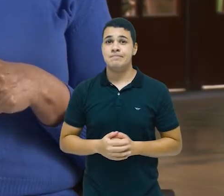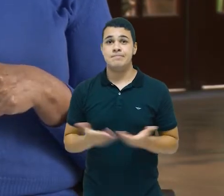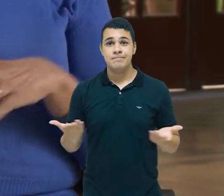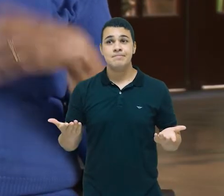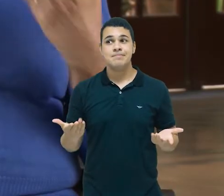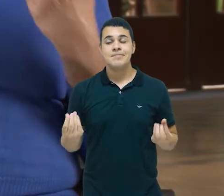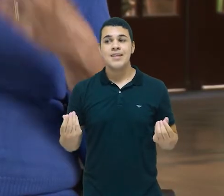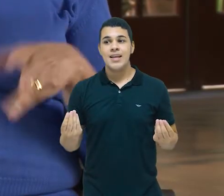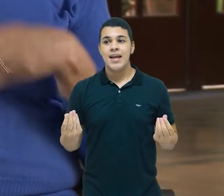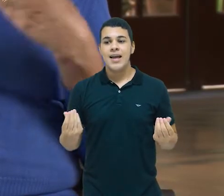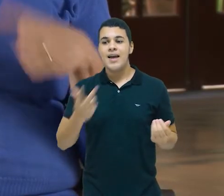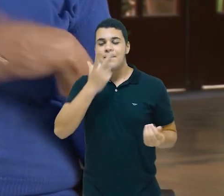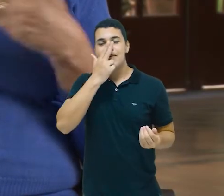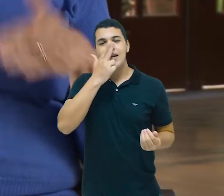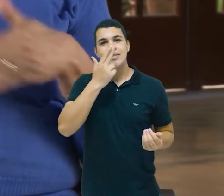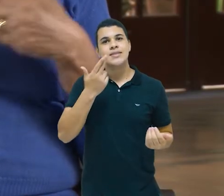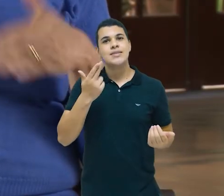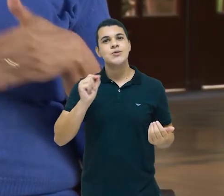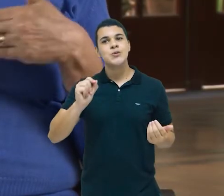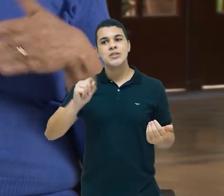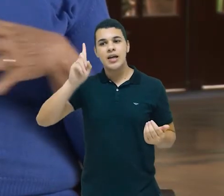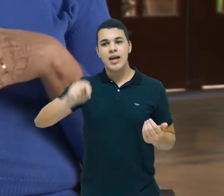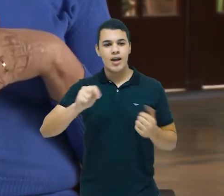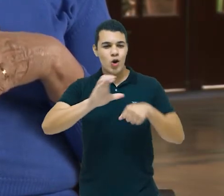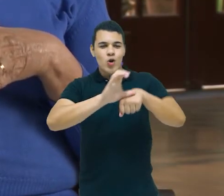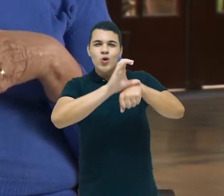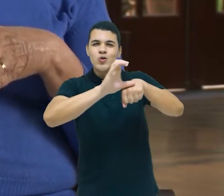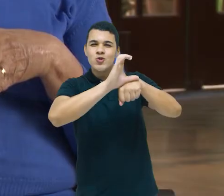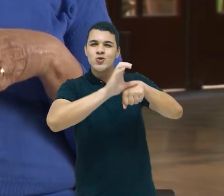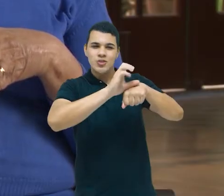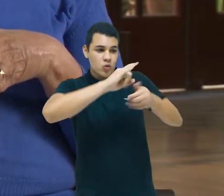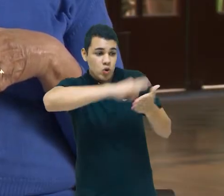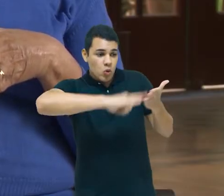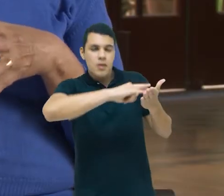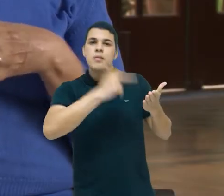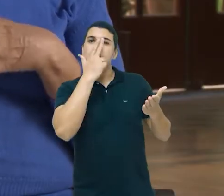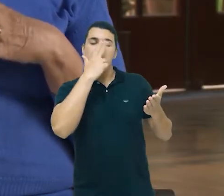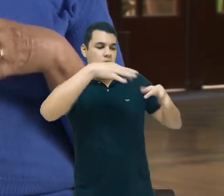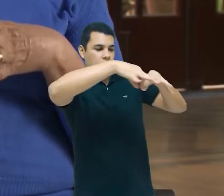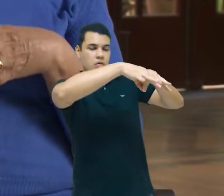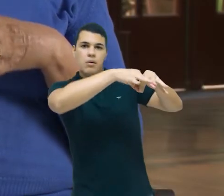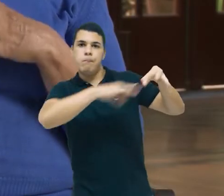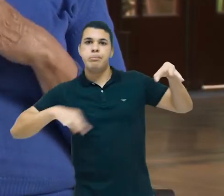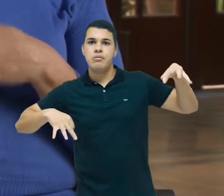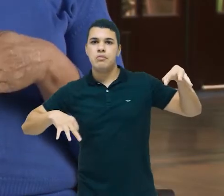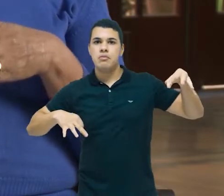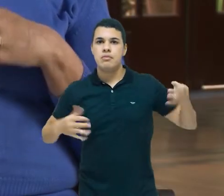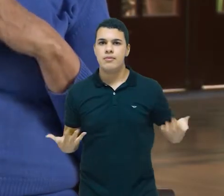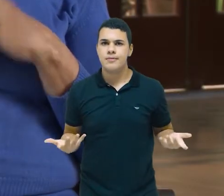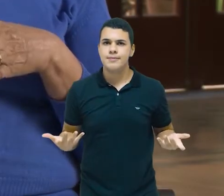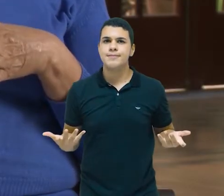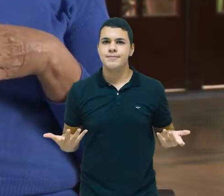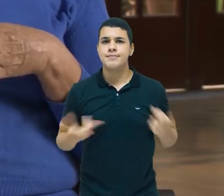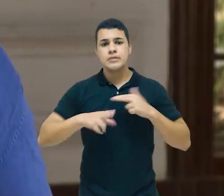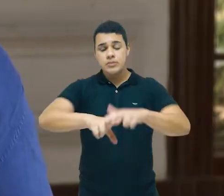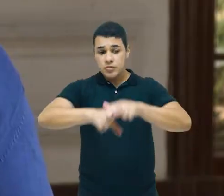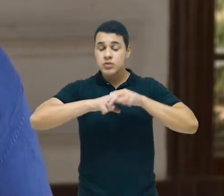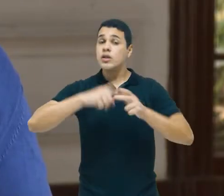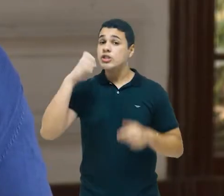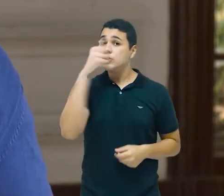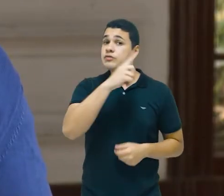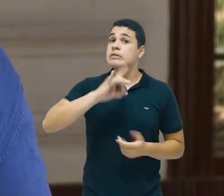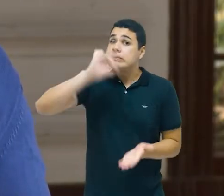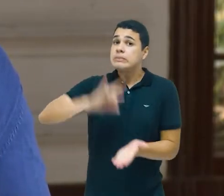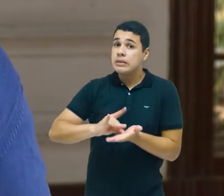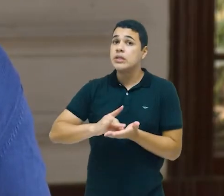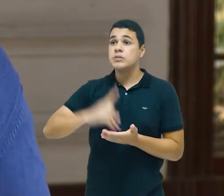como se uma parte da Constituição brasileira tivesse sido rasgada. Então, é superdifícil, não é?